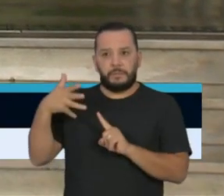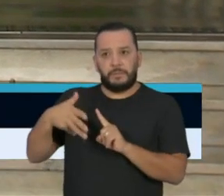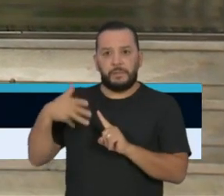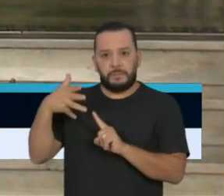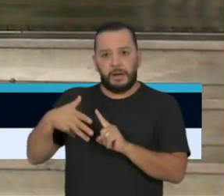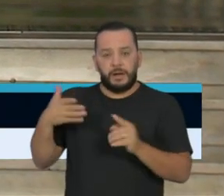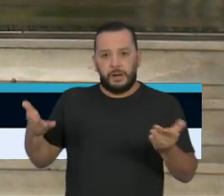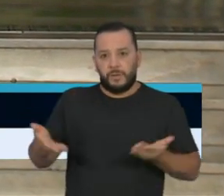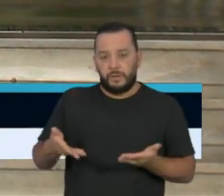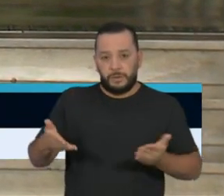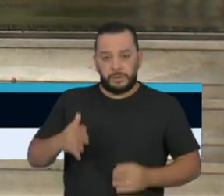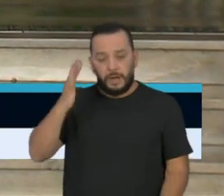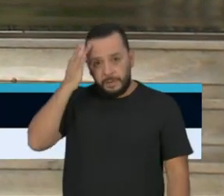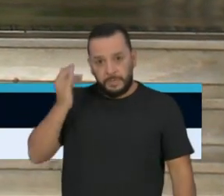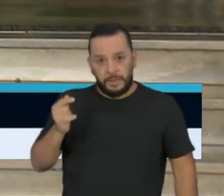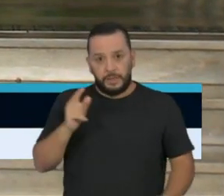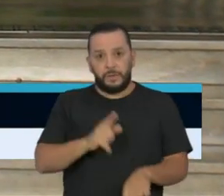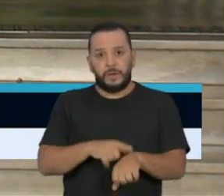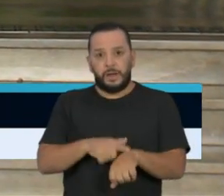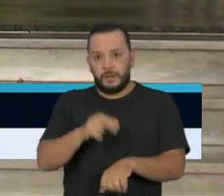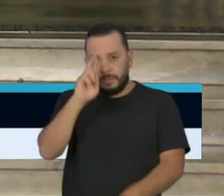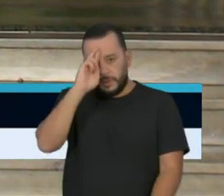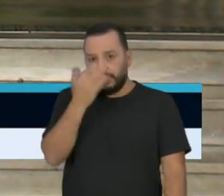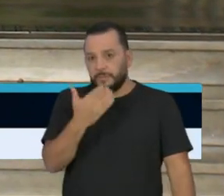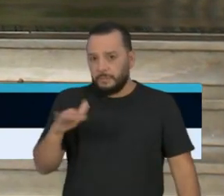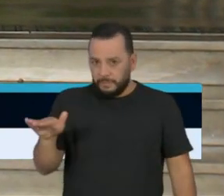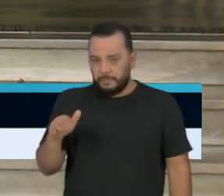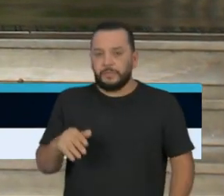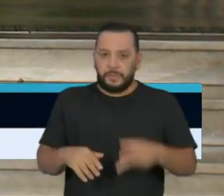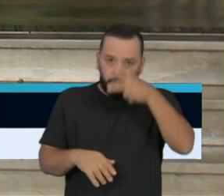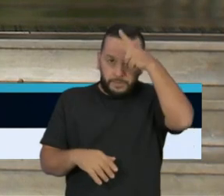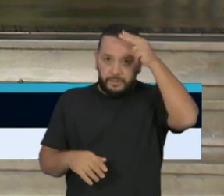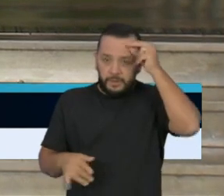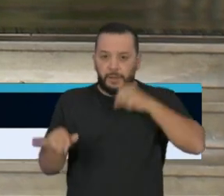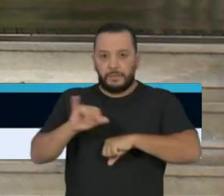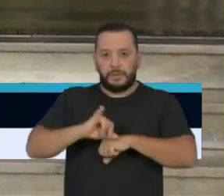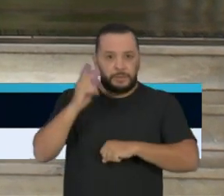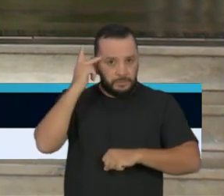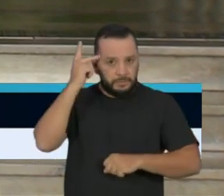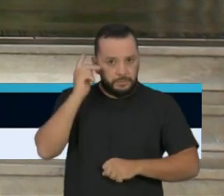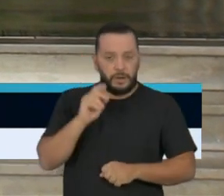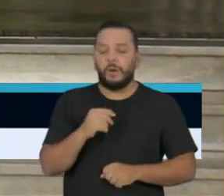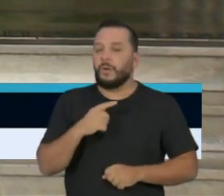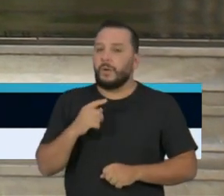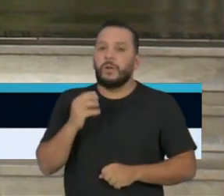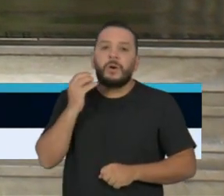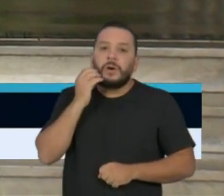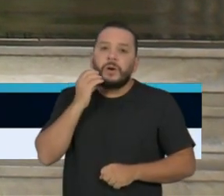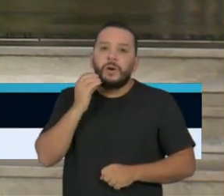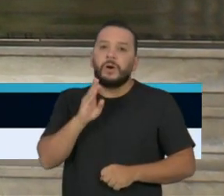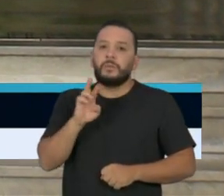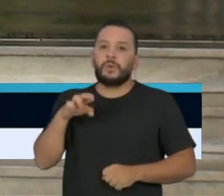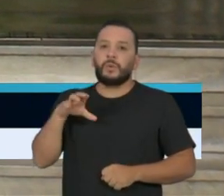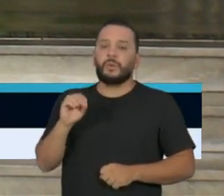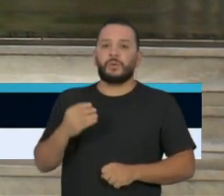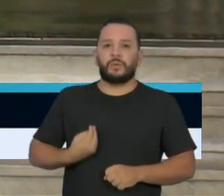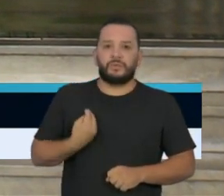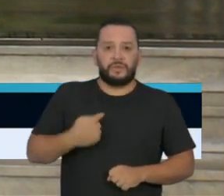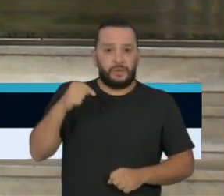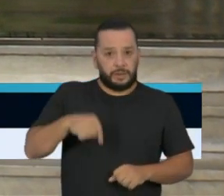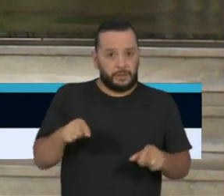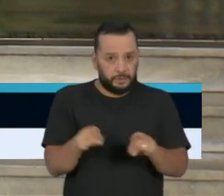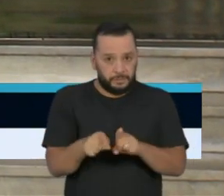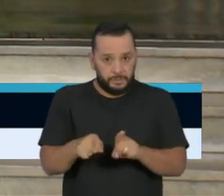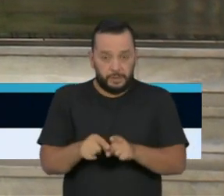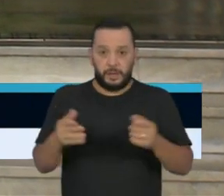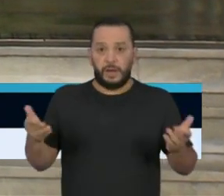Amanhã estaremos aqui às 12h30. O prefeito da capital de São Paulo, Bruno Covas, estará conosco. Queria, ao